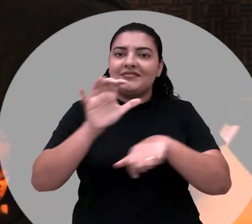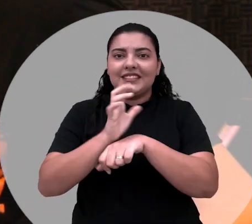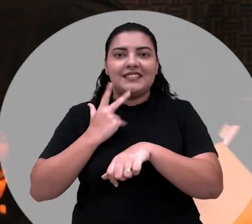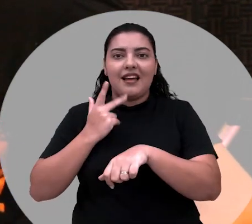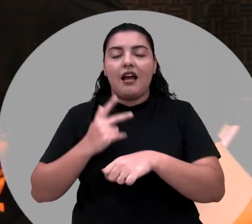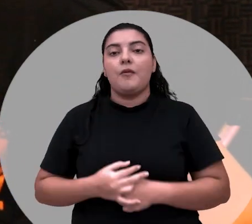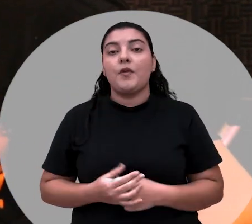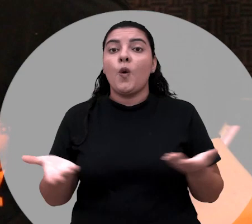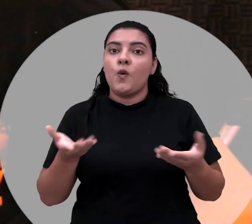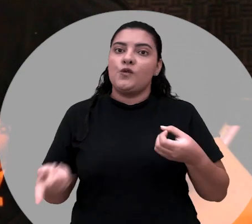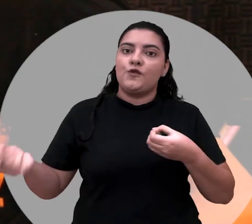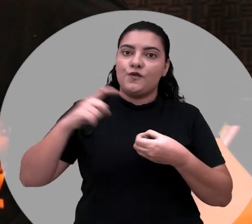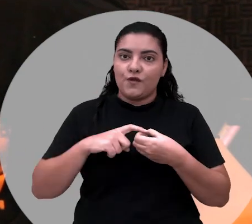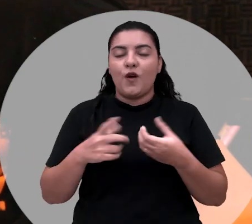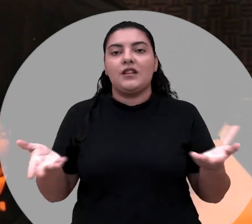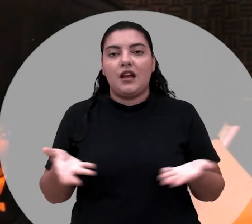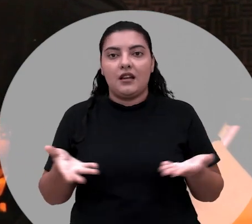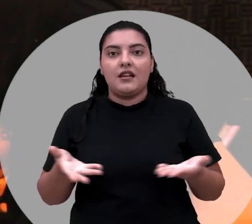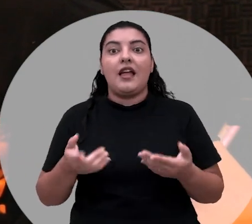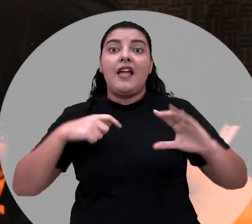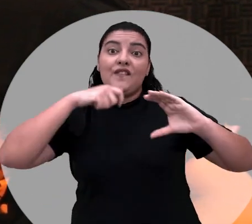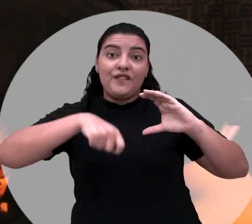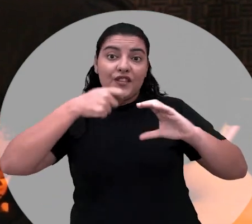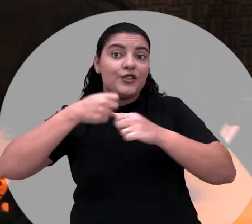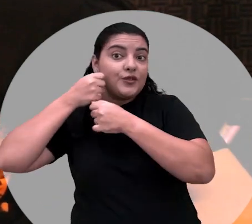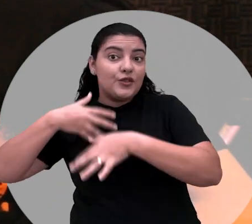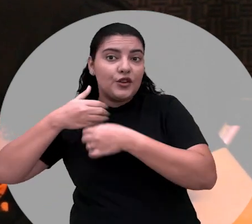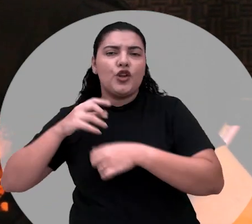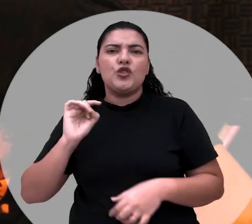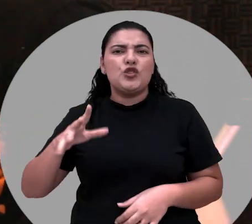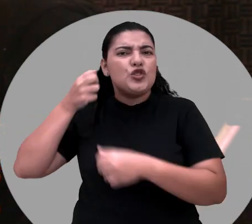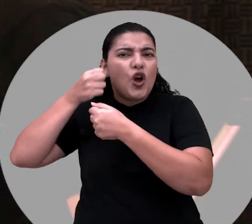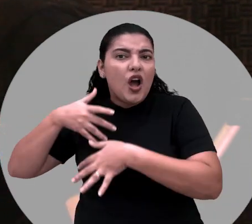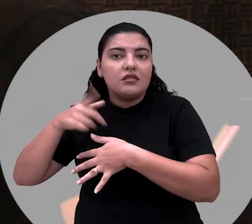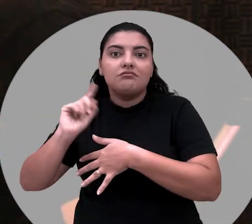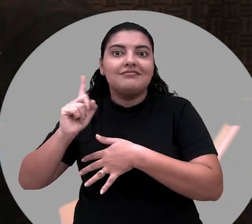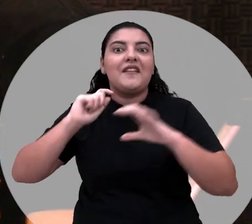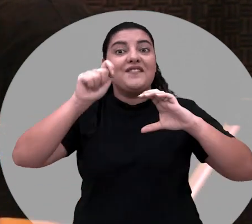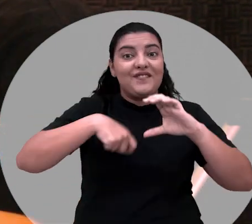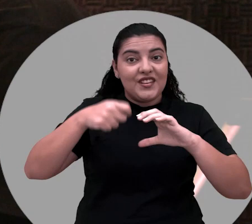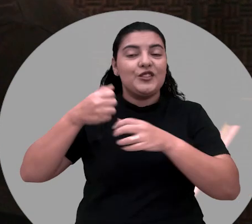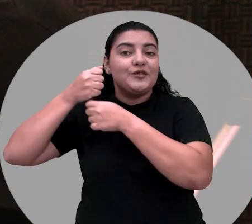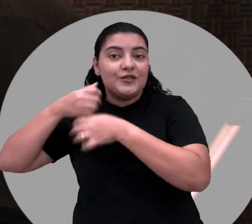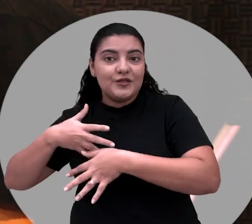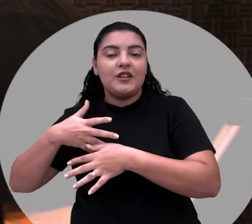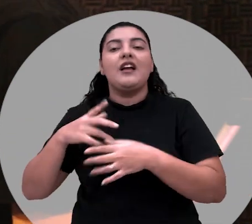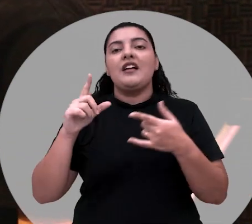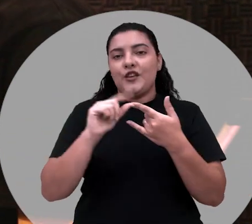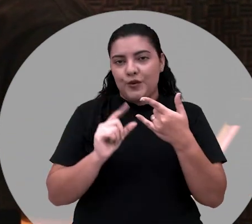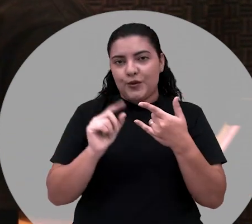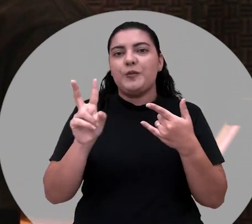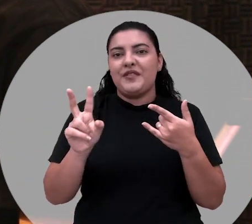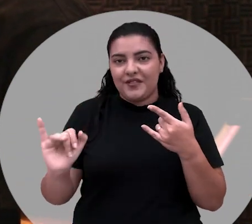né? E hoje retomando um novo formato, formato de videocast, não mais de podcast como antes. Então a gente vai subir também para o YouTube,